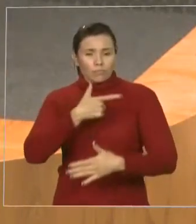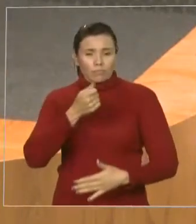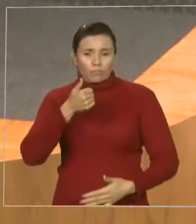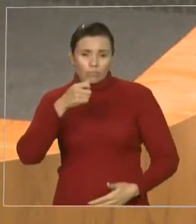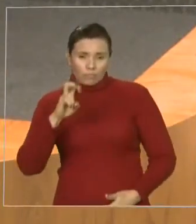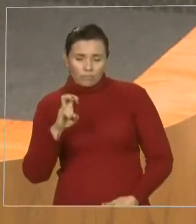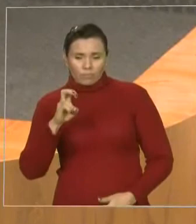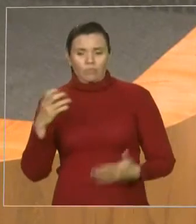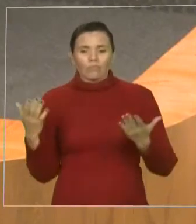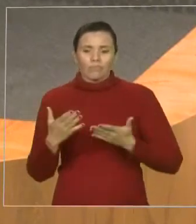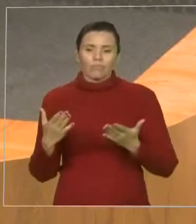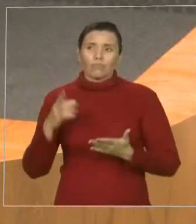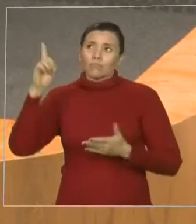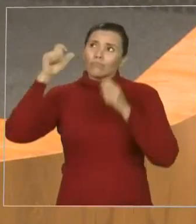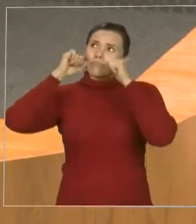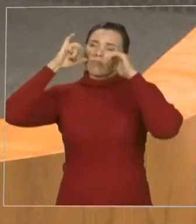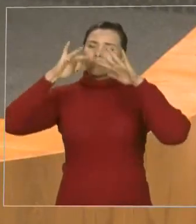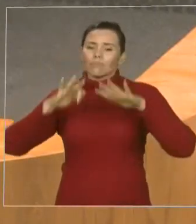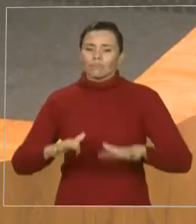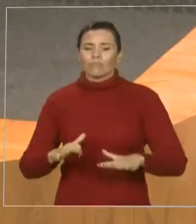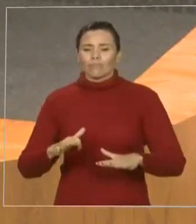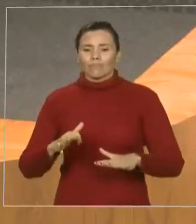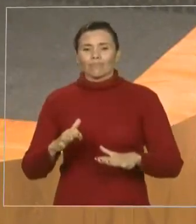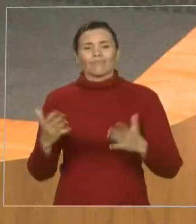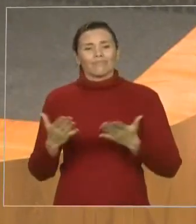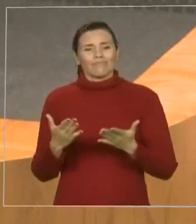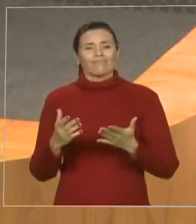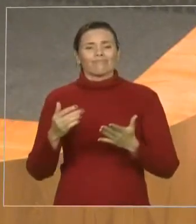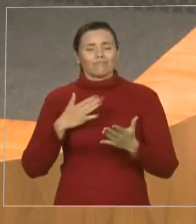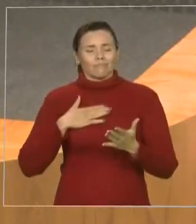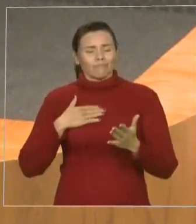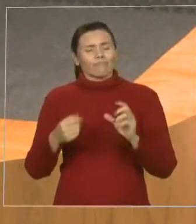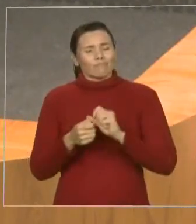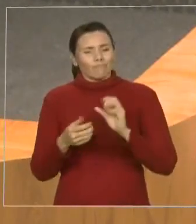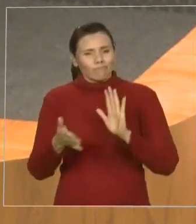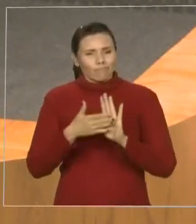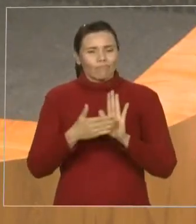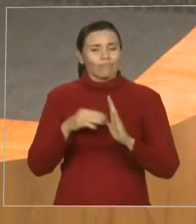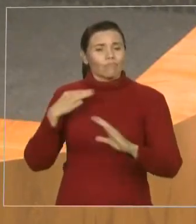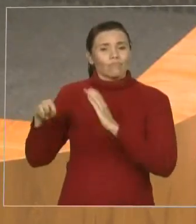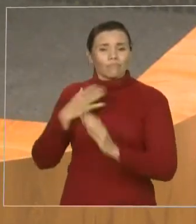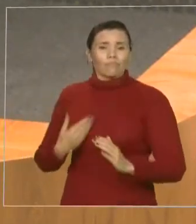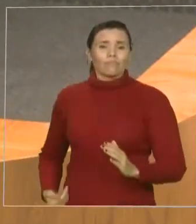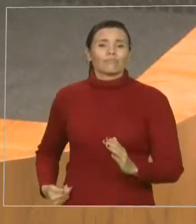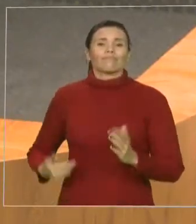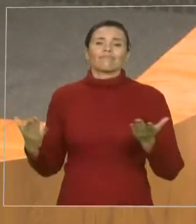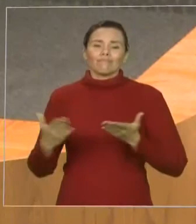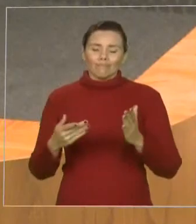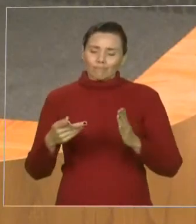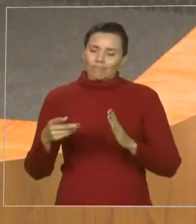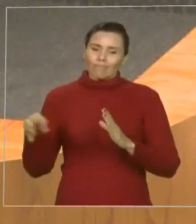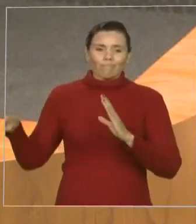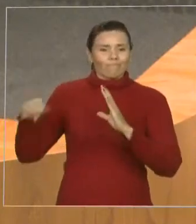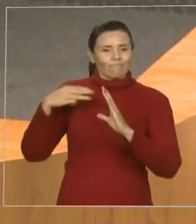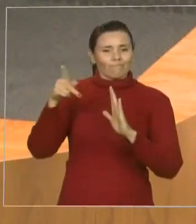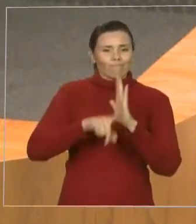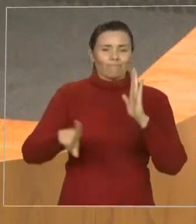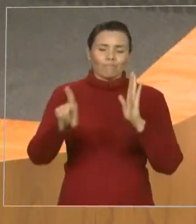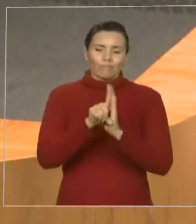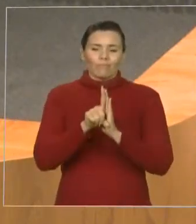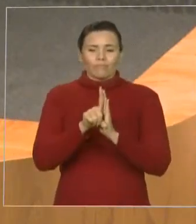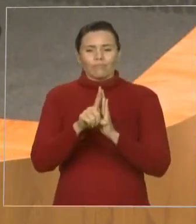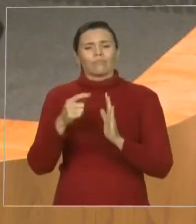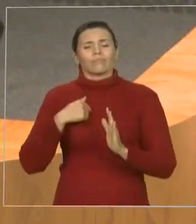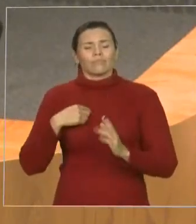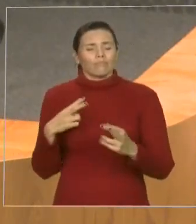temos o resultado aprovado, transformado em projeto de lei e, breve, vai ser iniciado e, assim, nós vamos ter o senso do dever